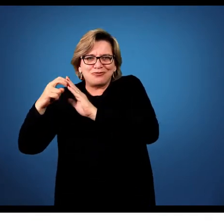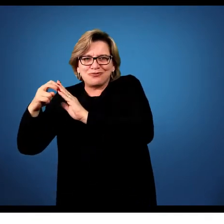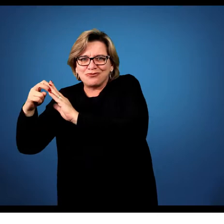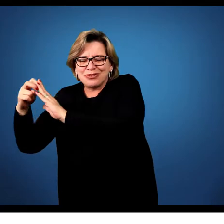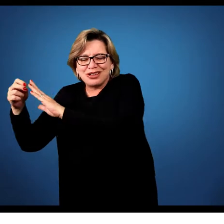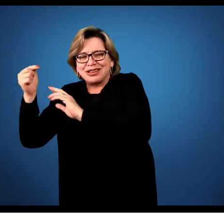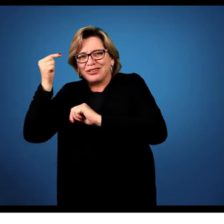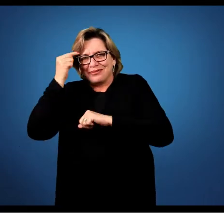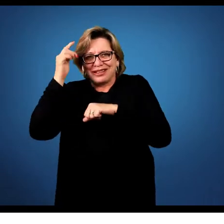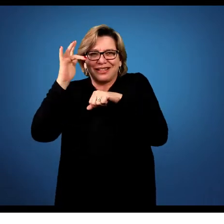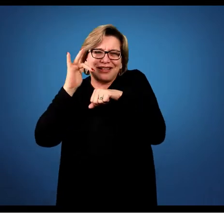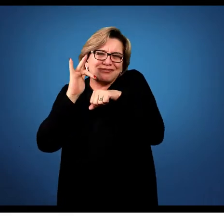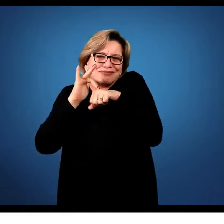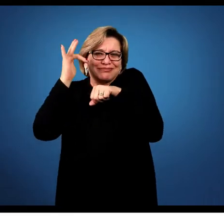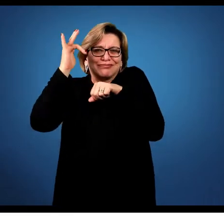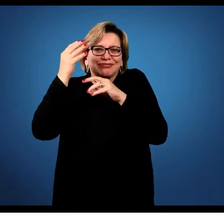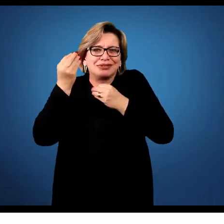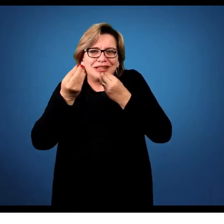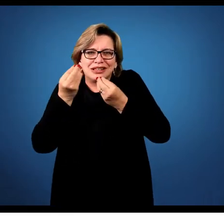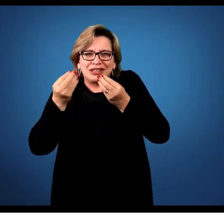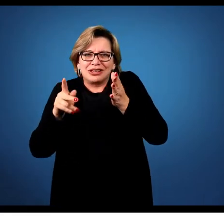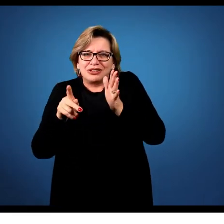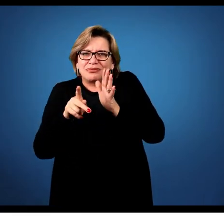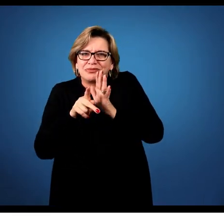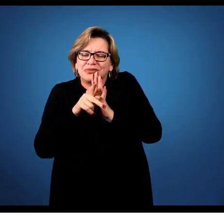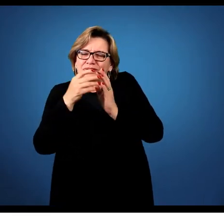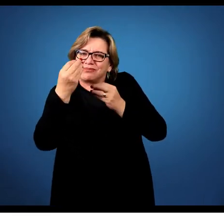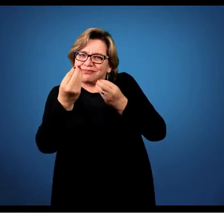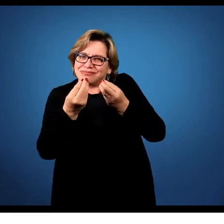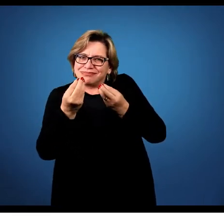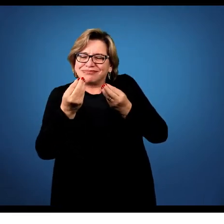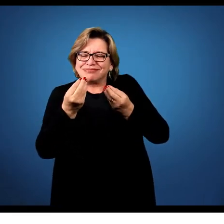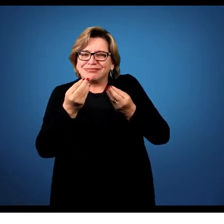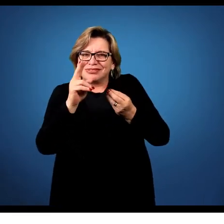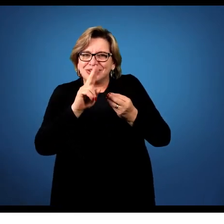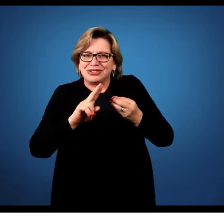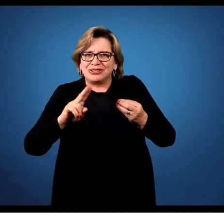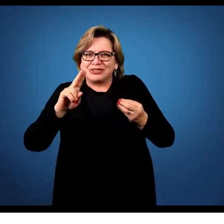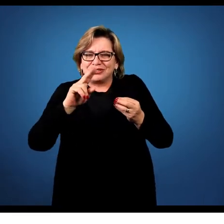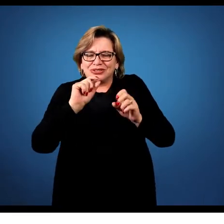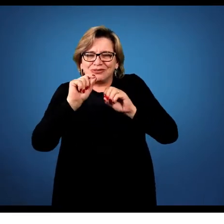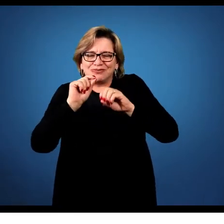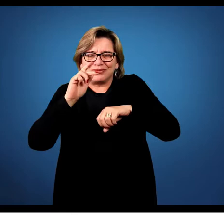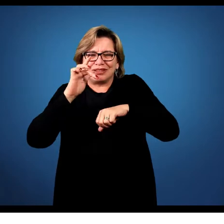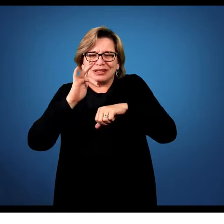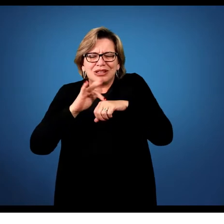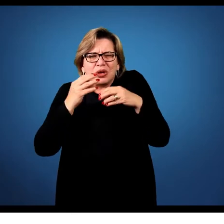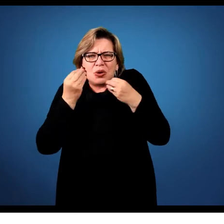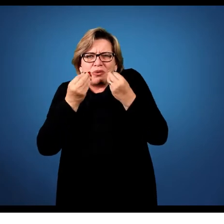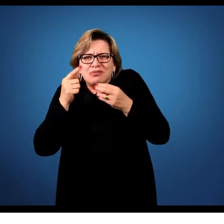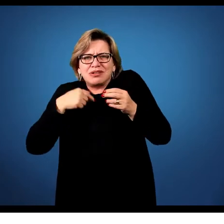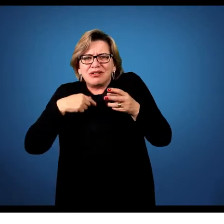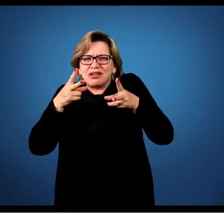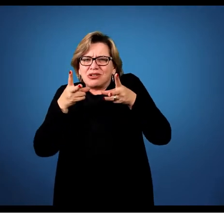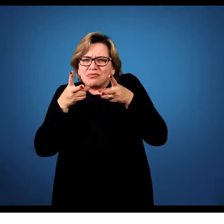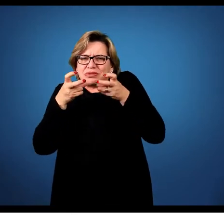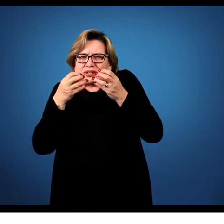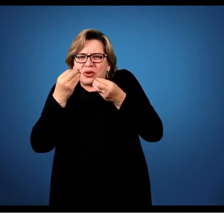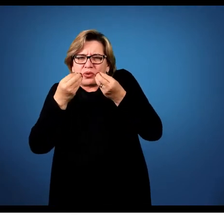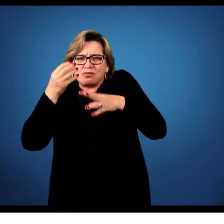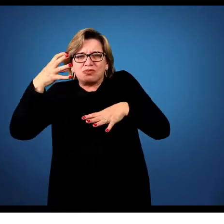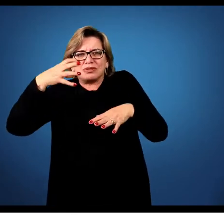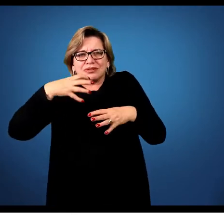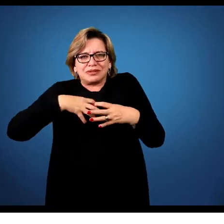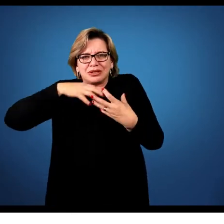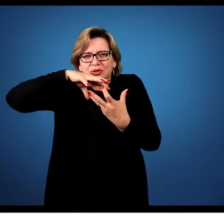acaba se atendo em grande parte das questões do sensível também. Da parte sensível, de como eu percebo, de como eu sinto o mundo, de